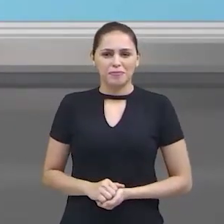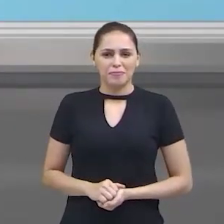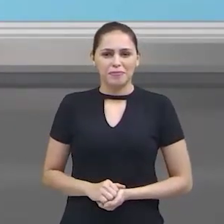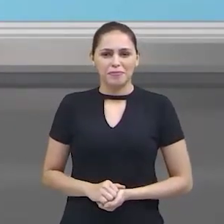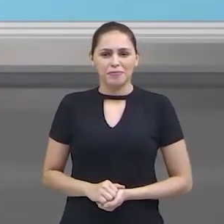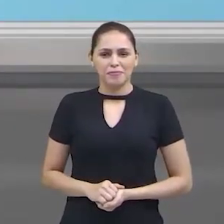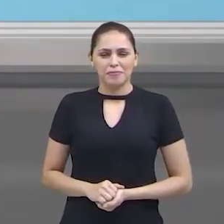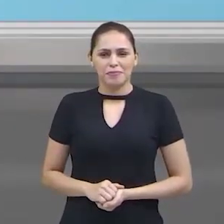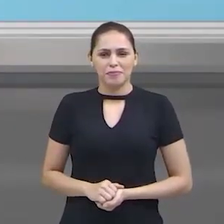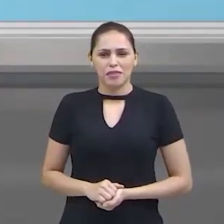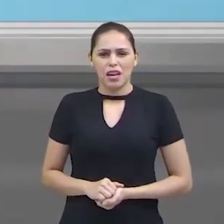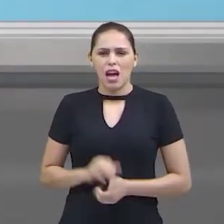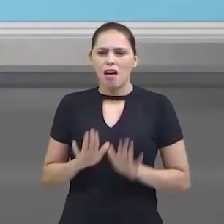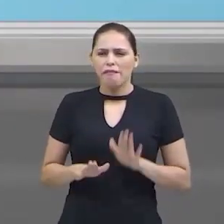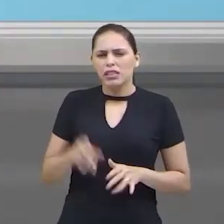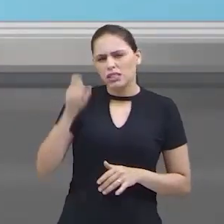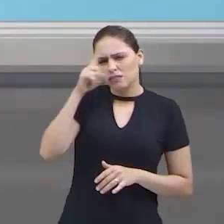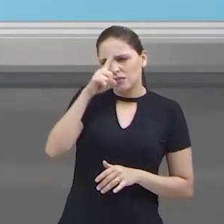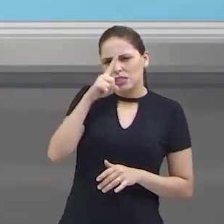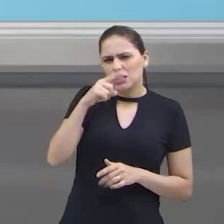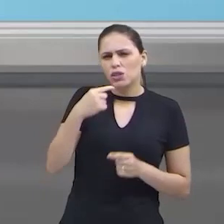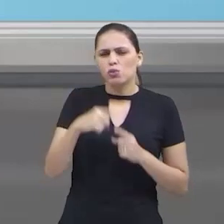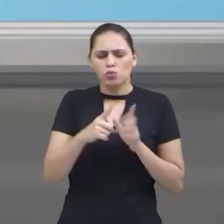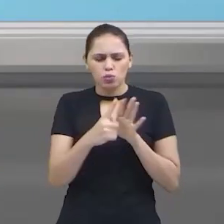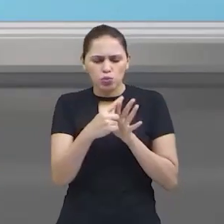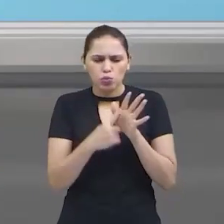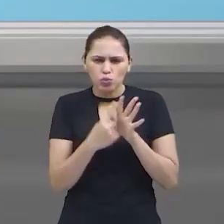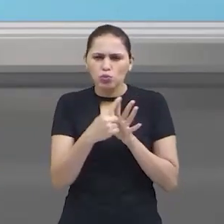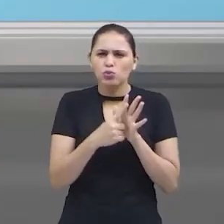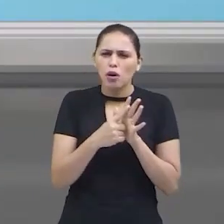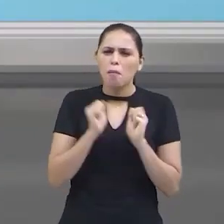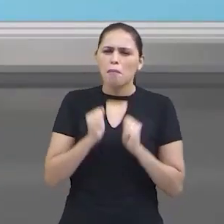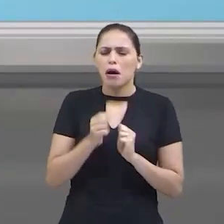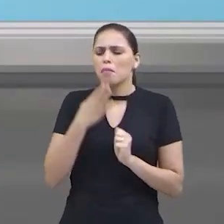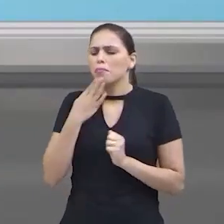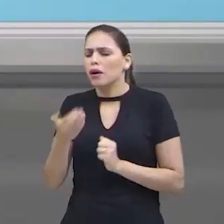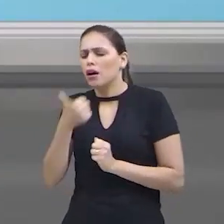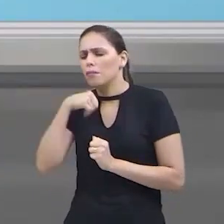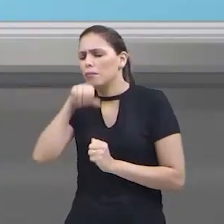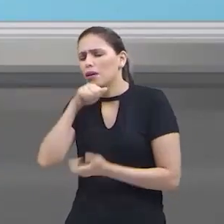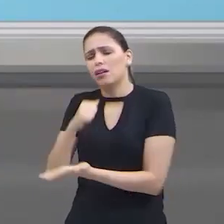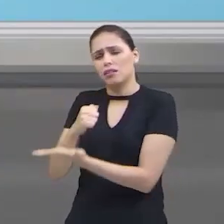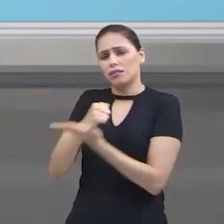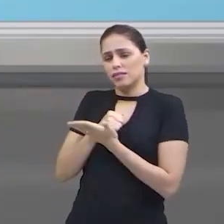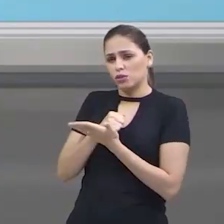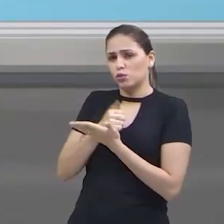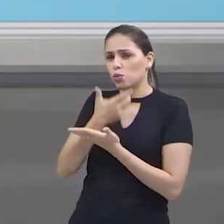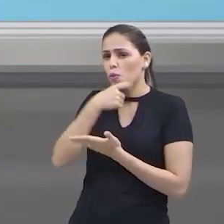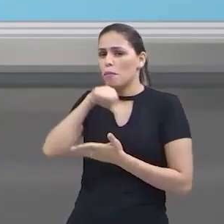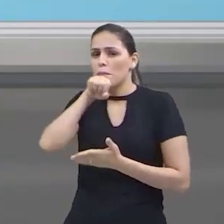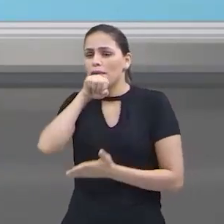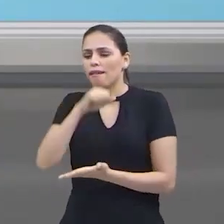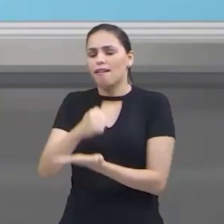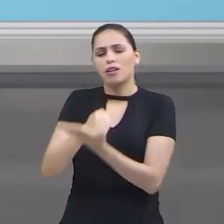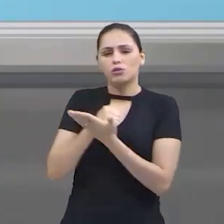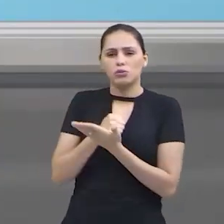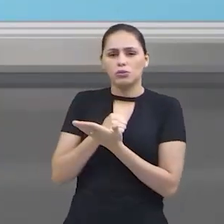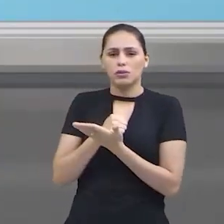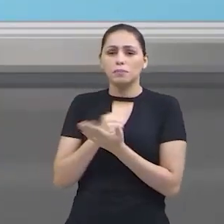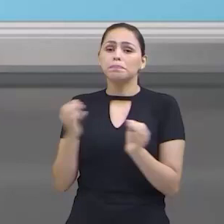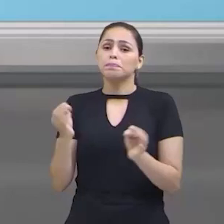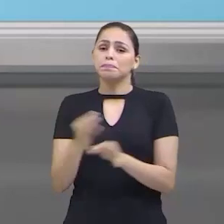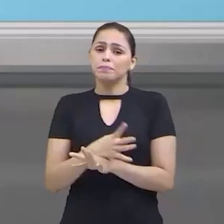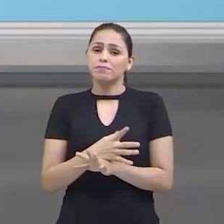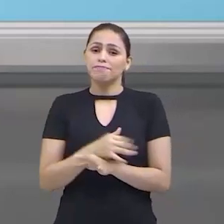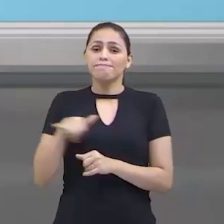Meio difícil, às vezes, o dedinho, né? Para dobrar. Mas a gente pede uma ajuda aí da mamãe e do papai. Dobra. Pronto o nosso avião.